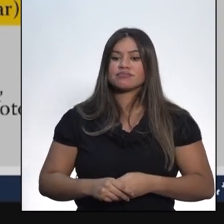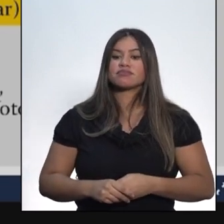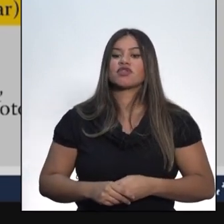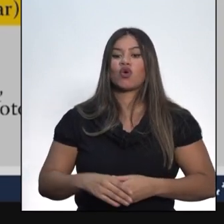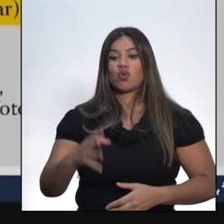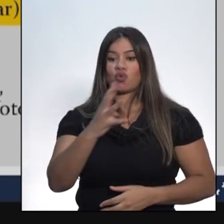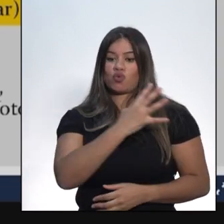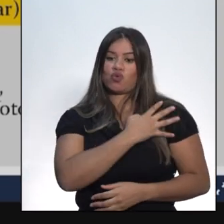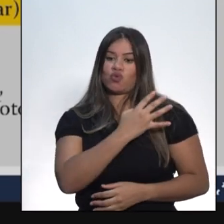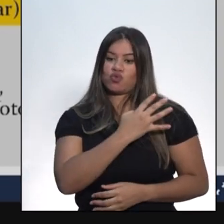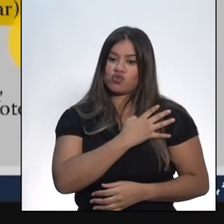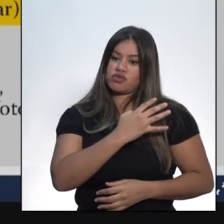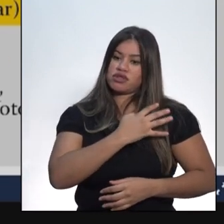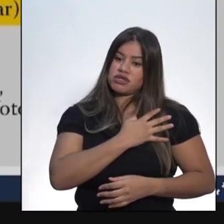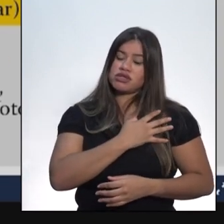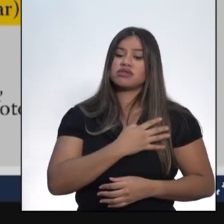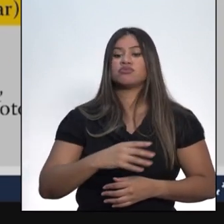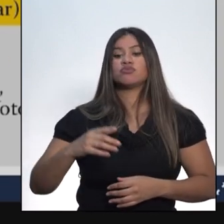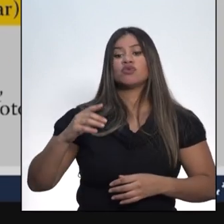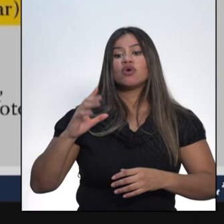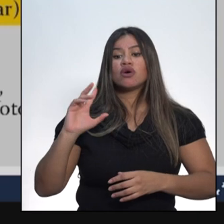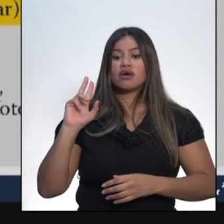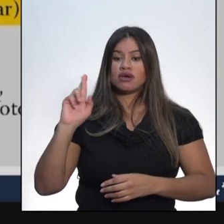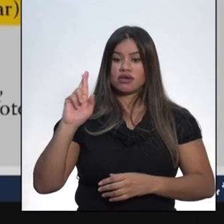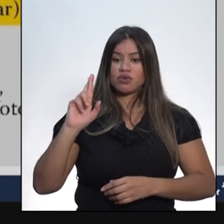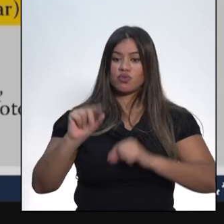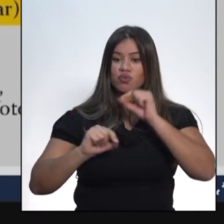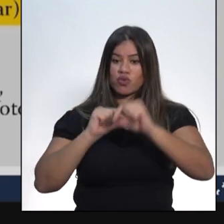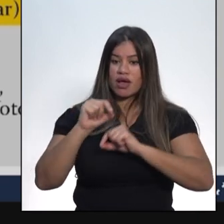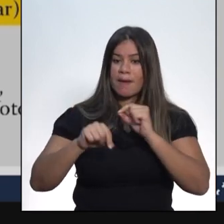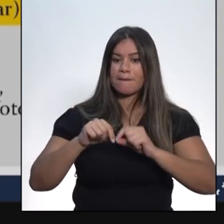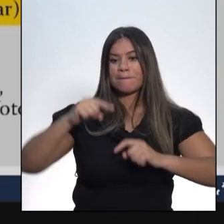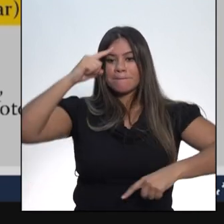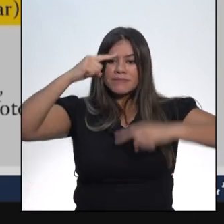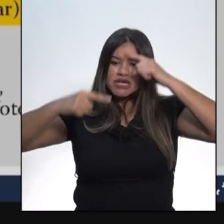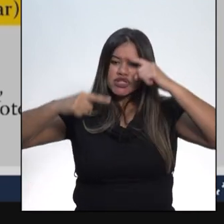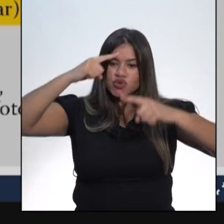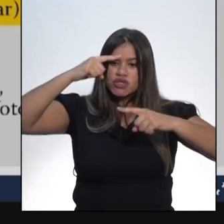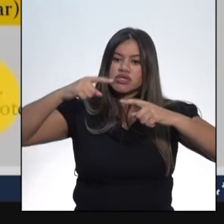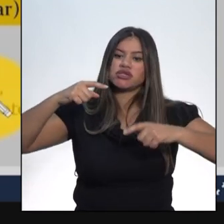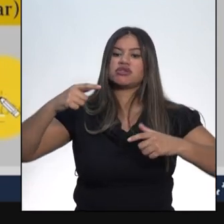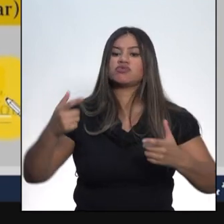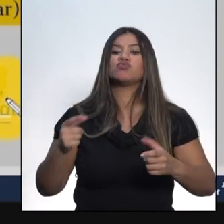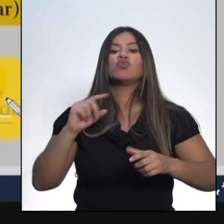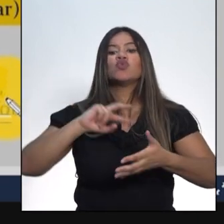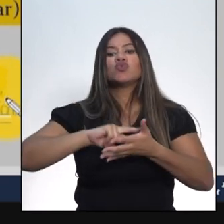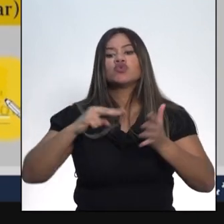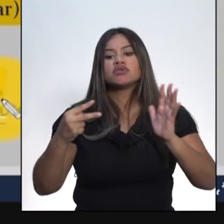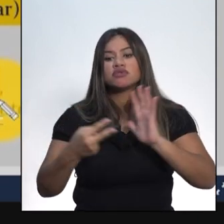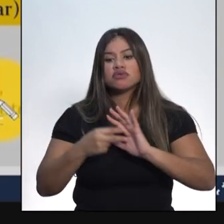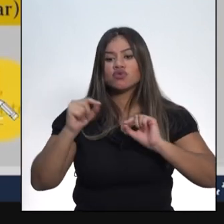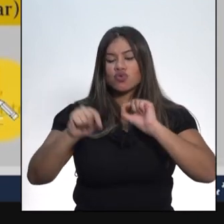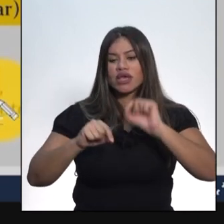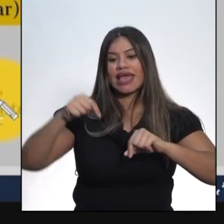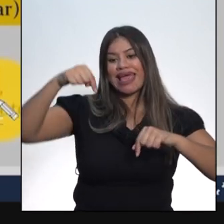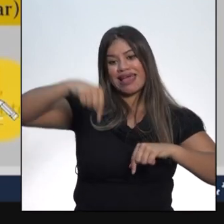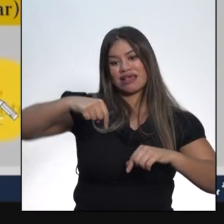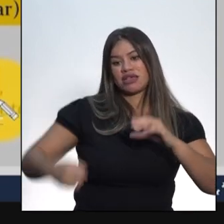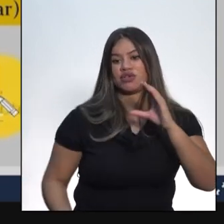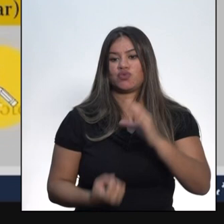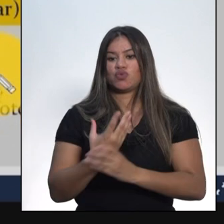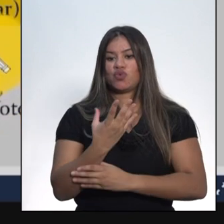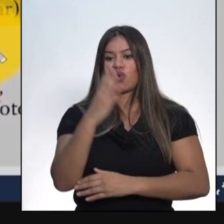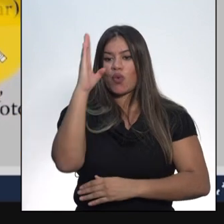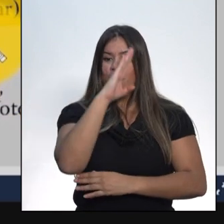coronelismo foi responsável pelo desenvolvimento do mandonismo local. Ou seja, surgiu no Brasil a